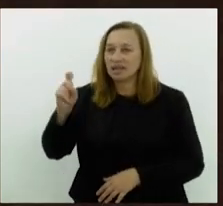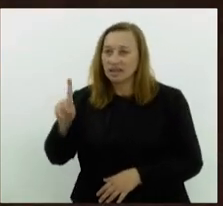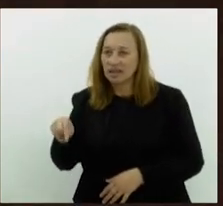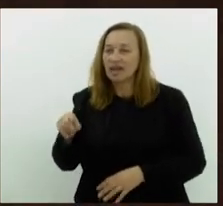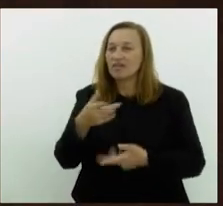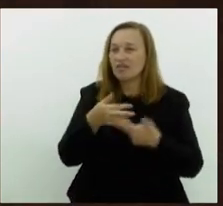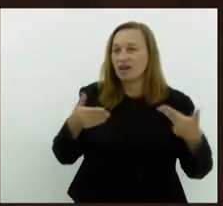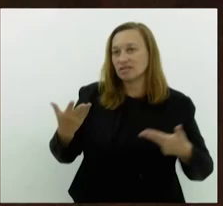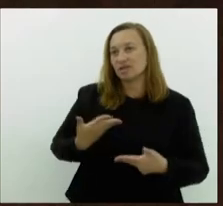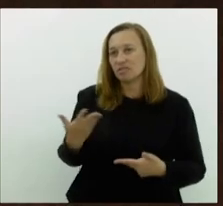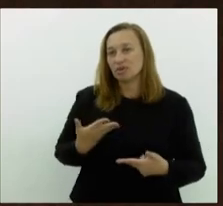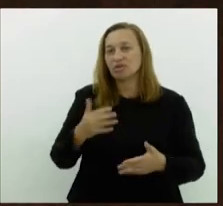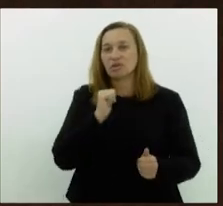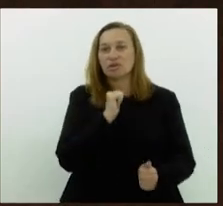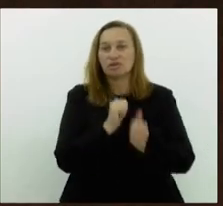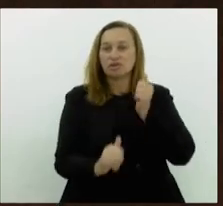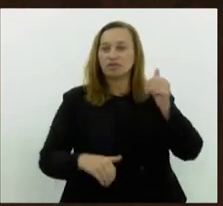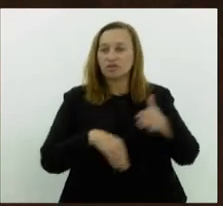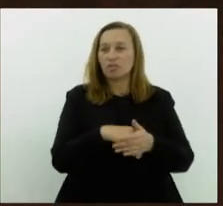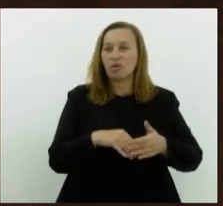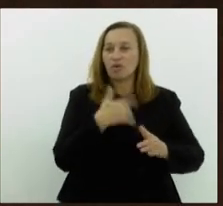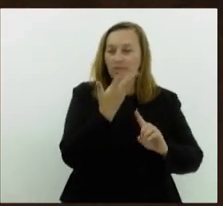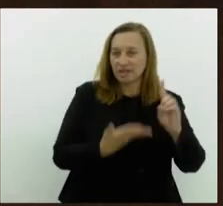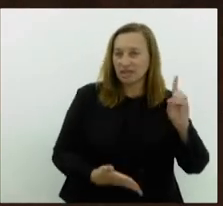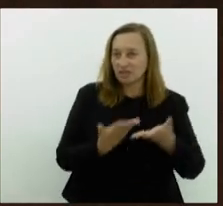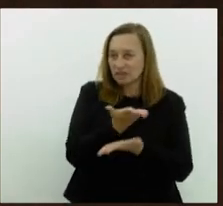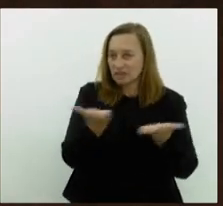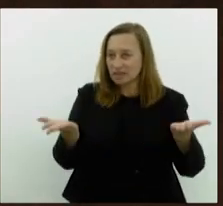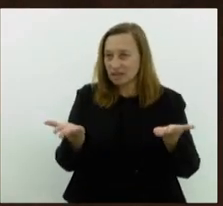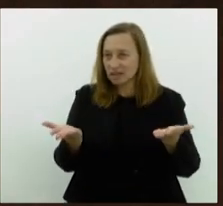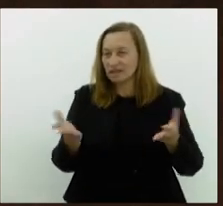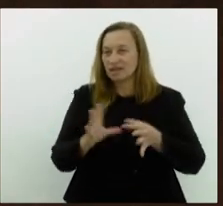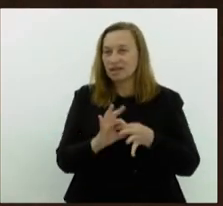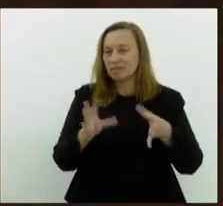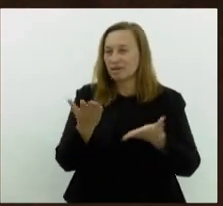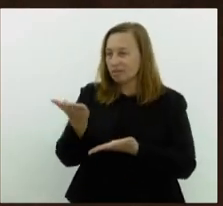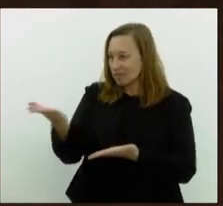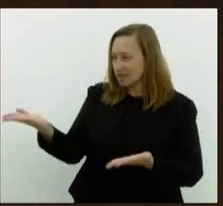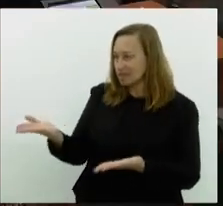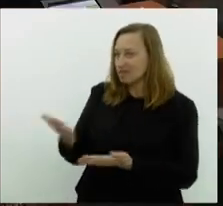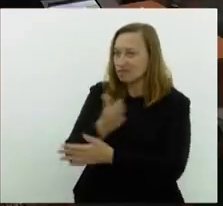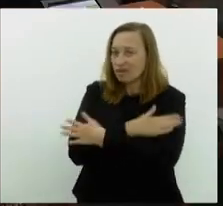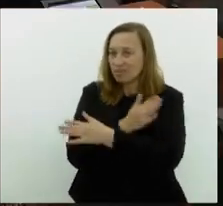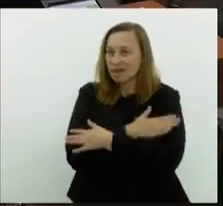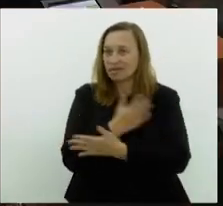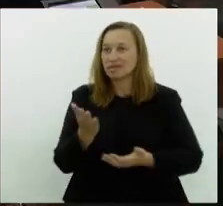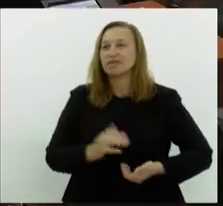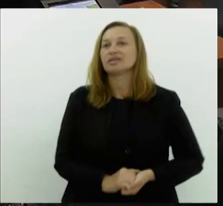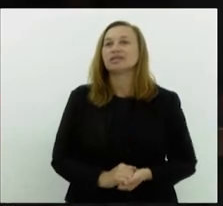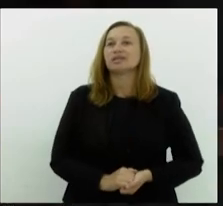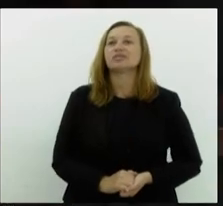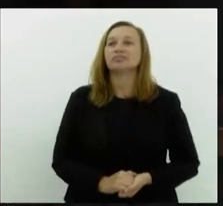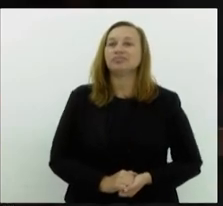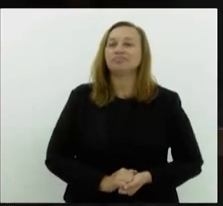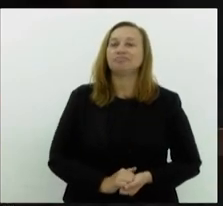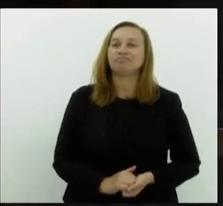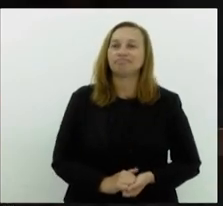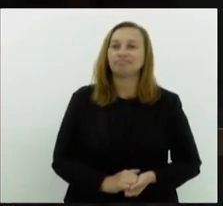tenho no futebol, esse é uma homenagem a vocês. E abro com a autoria para esse craque aqui. Forte abraço. Obrigado, Igor.